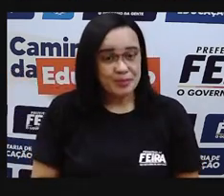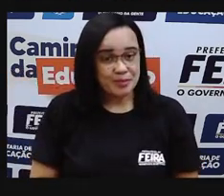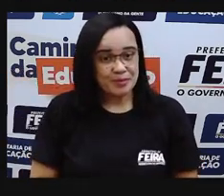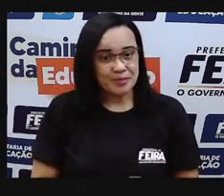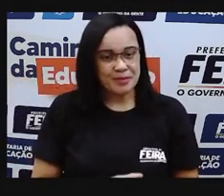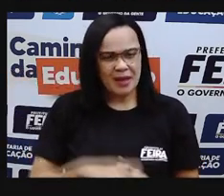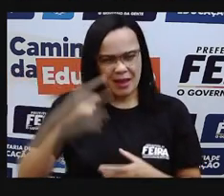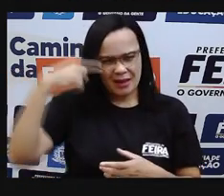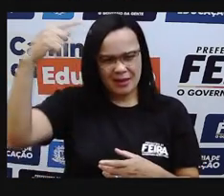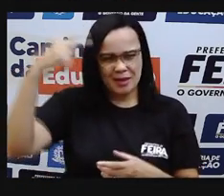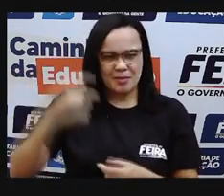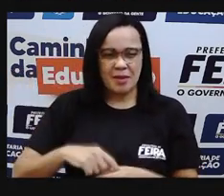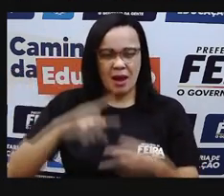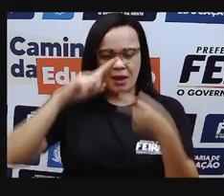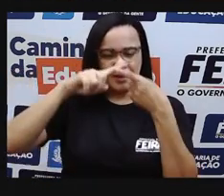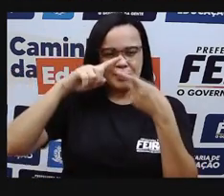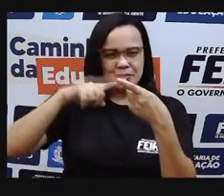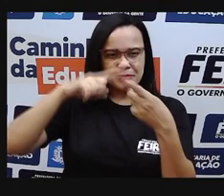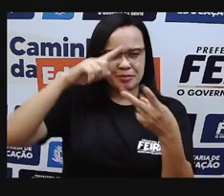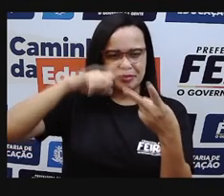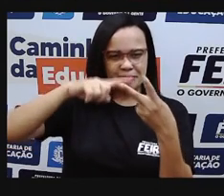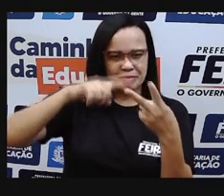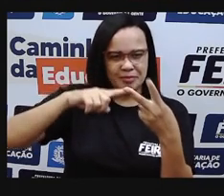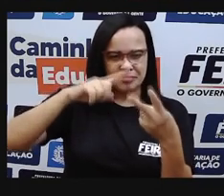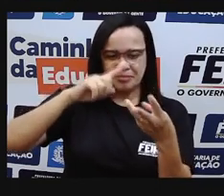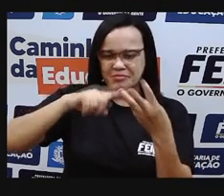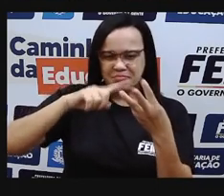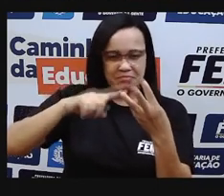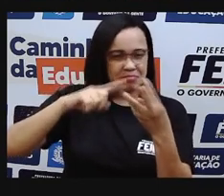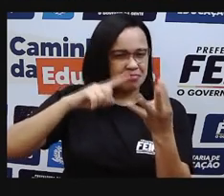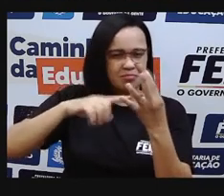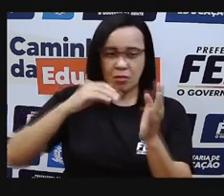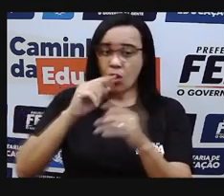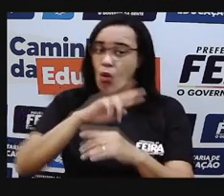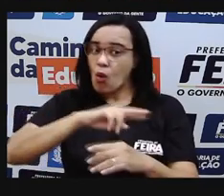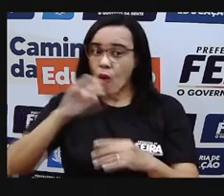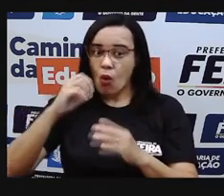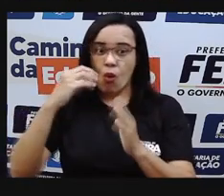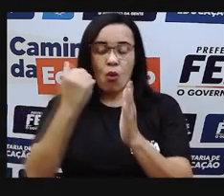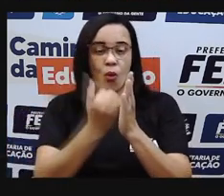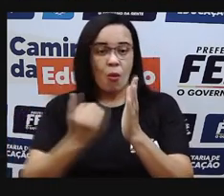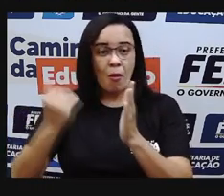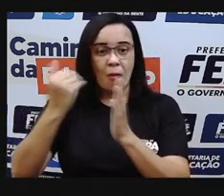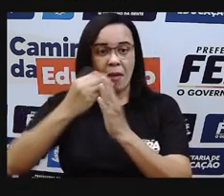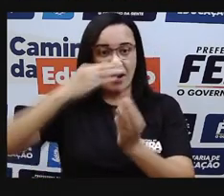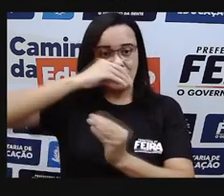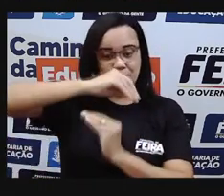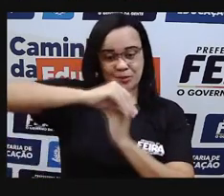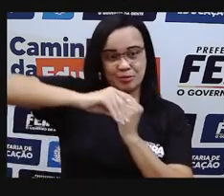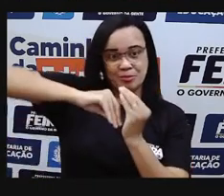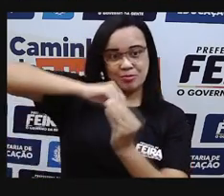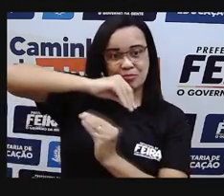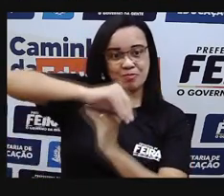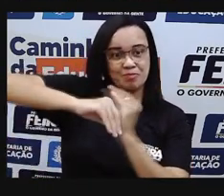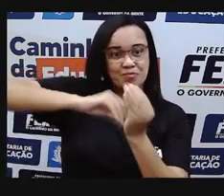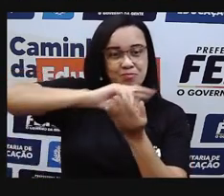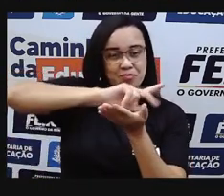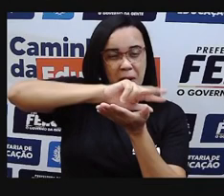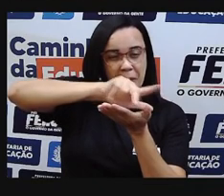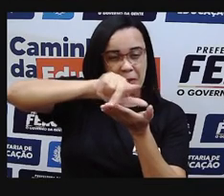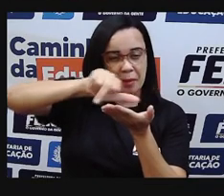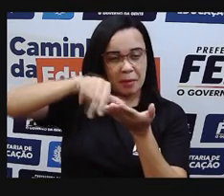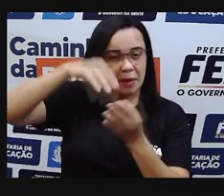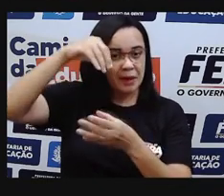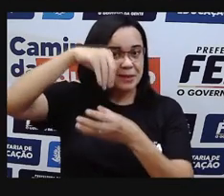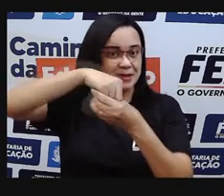mais de uma substância está sendo estilizada, né? É uma mistura de substâncias.